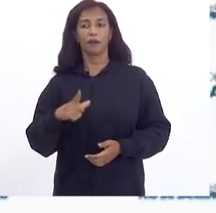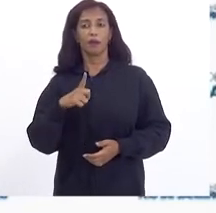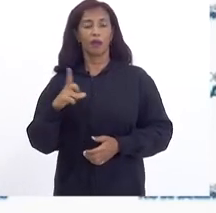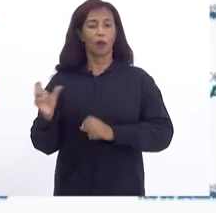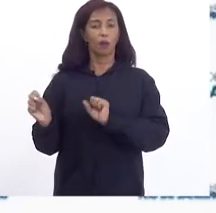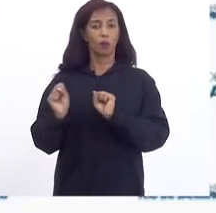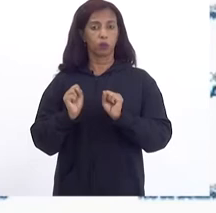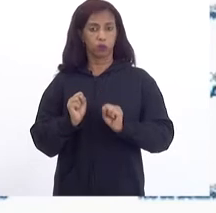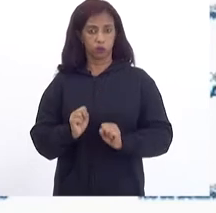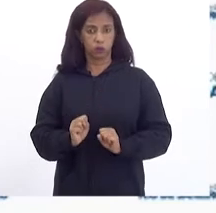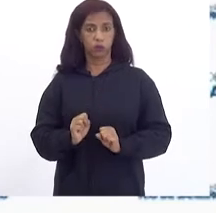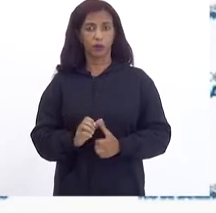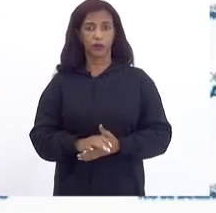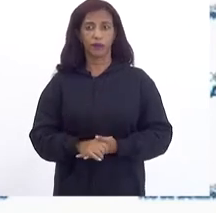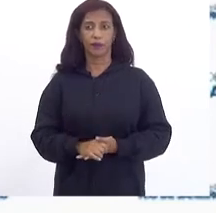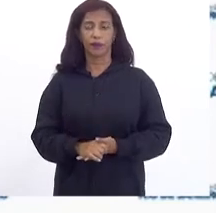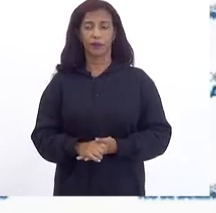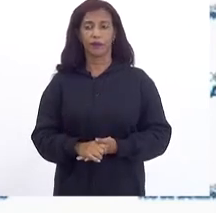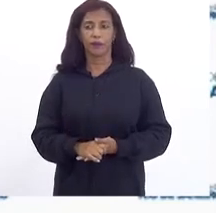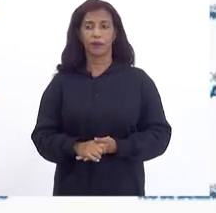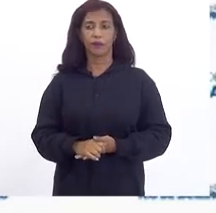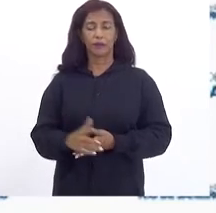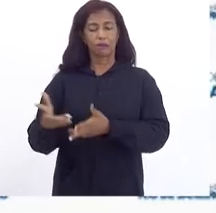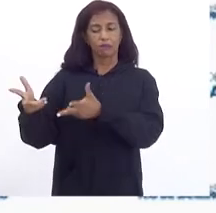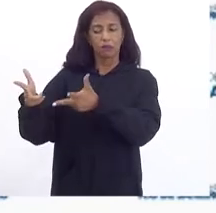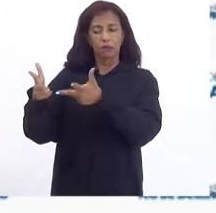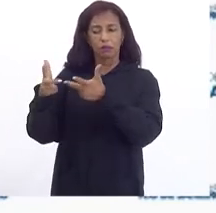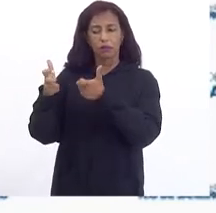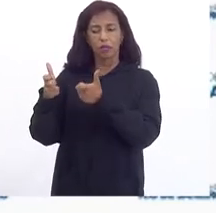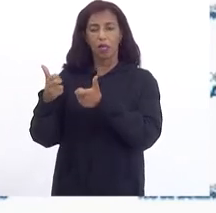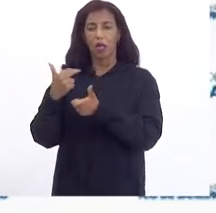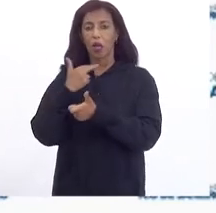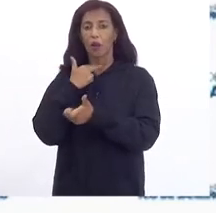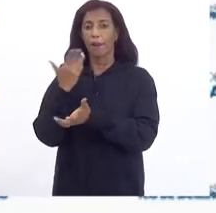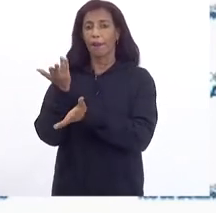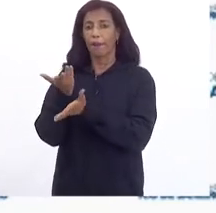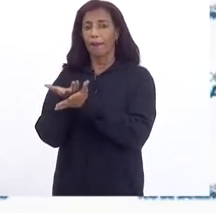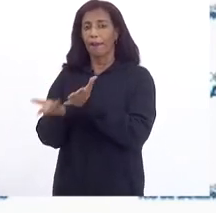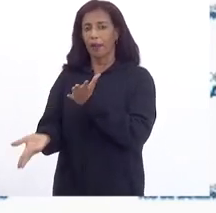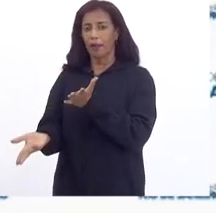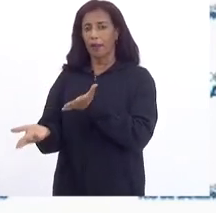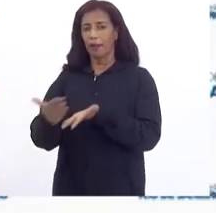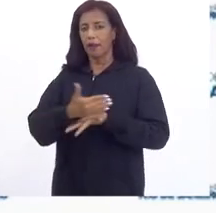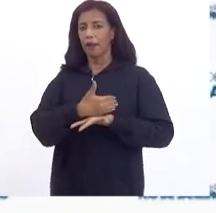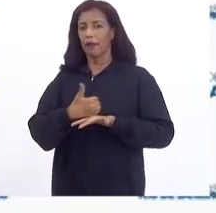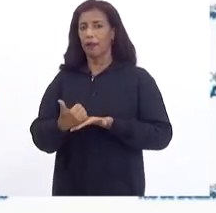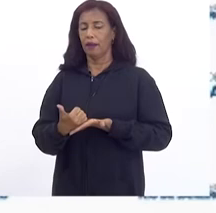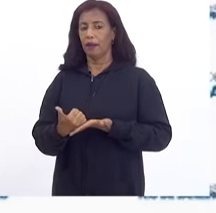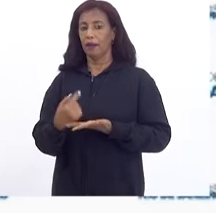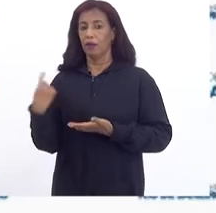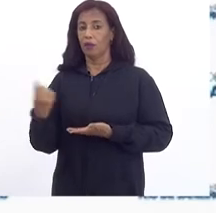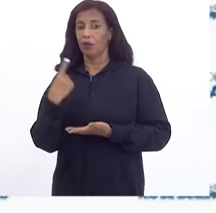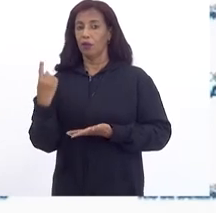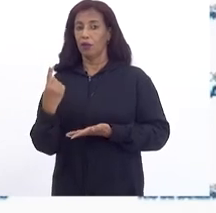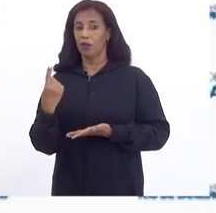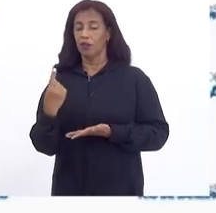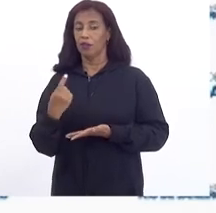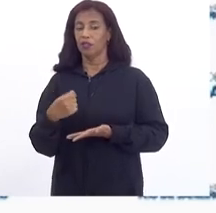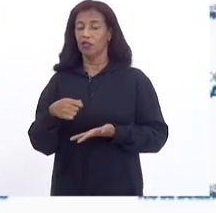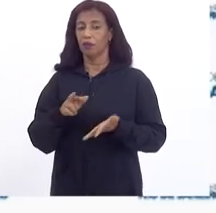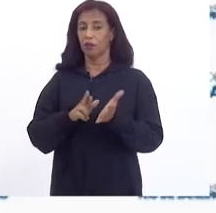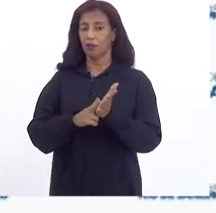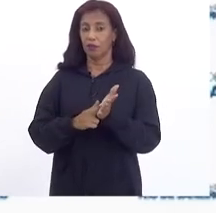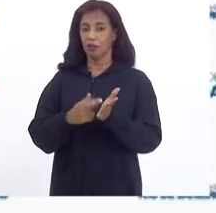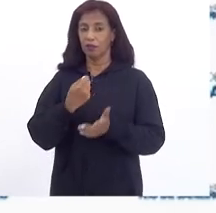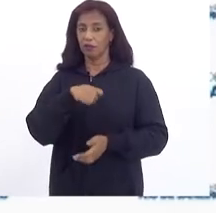Possa Atrair Sem perder A arrecadação No final das contas A gente está Num regime De recuperação fiscal